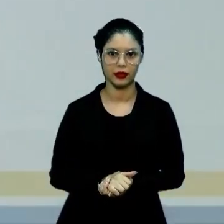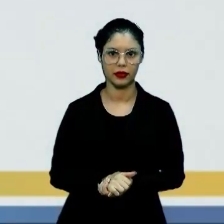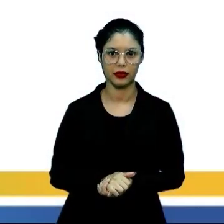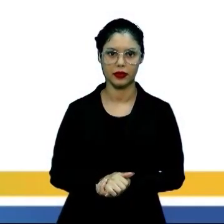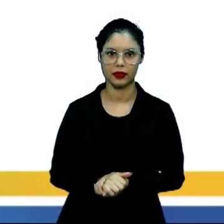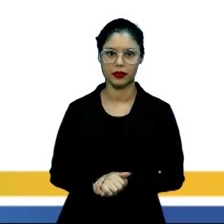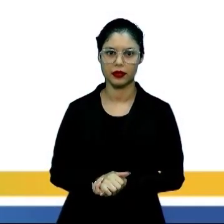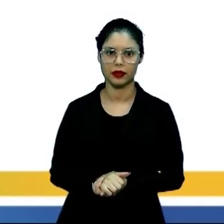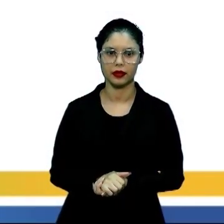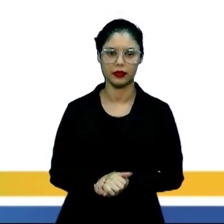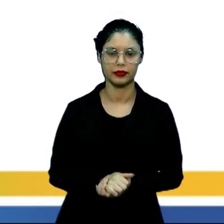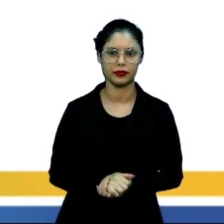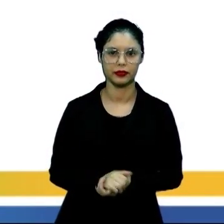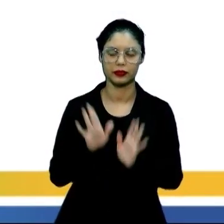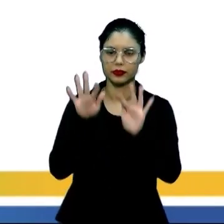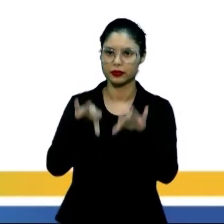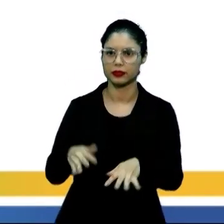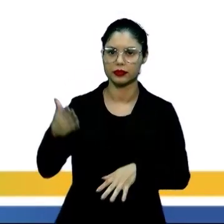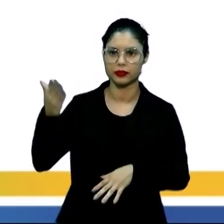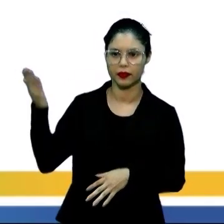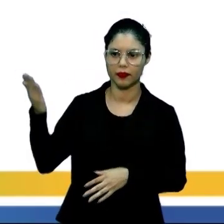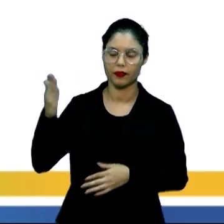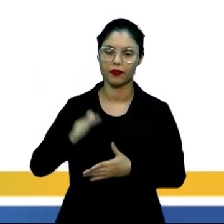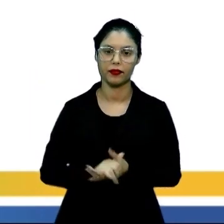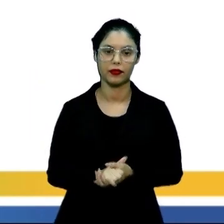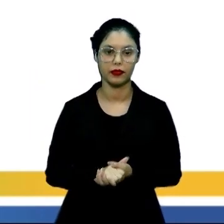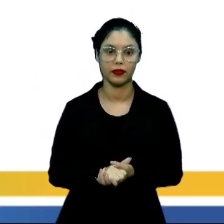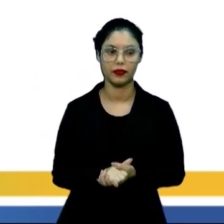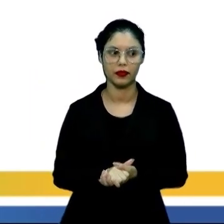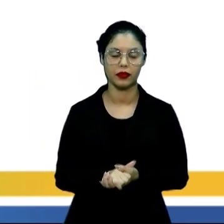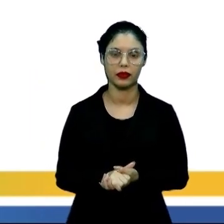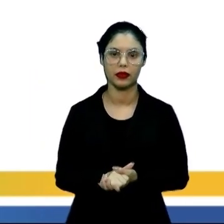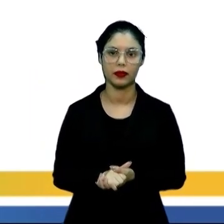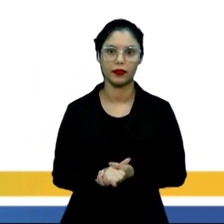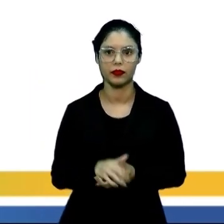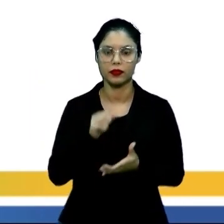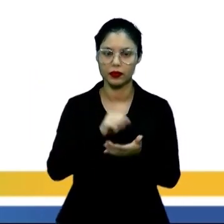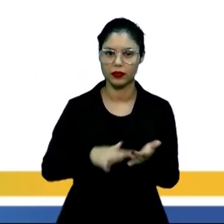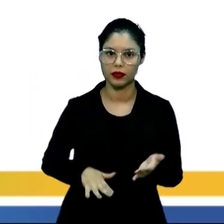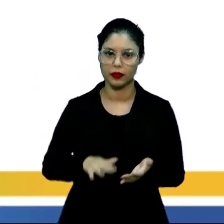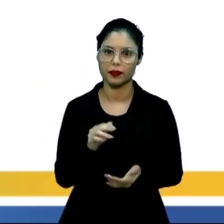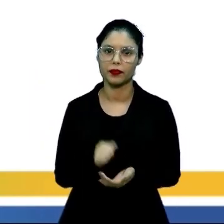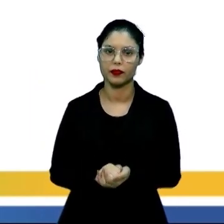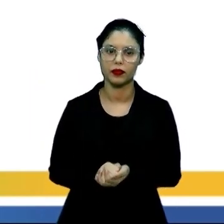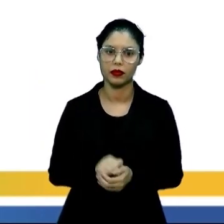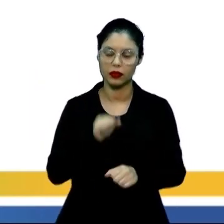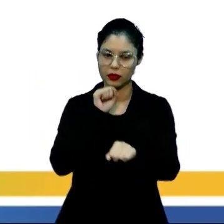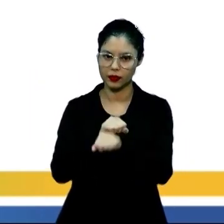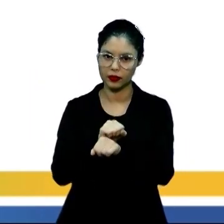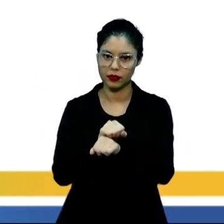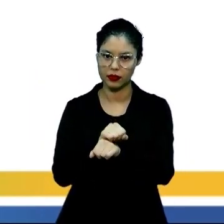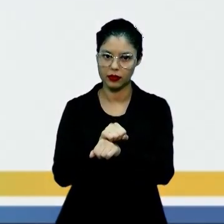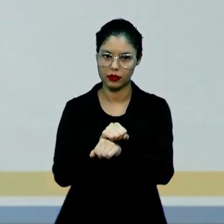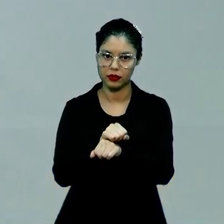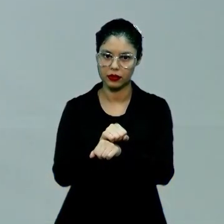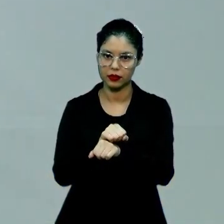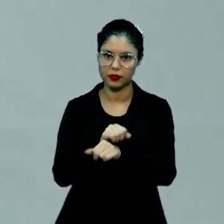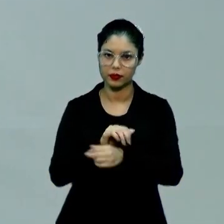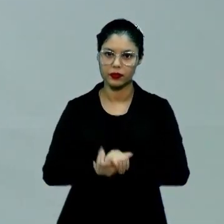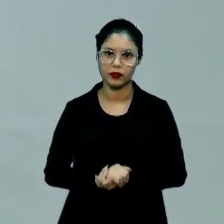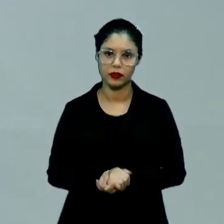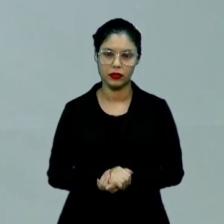que a gente consegue só dar uma finalizada porque a gente não vai finalizar. A gente tem essa questão. Eu quero que você pause. 5, 4, 3, 2, 1... Estátua!